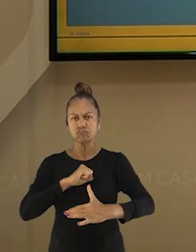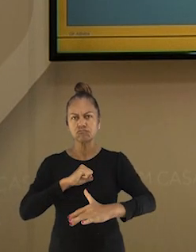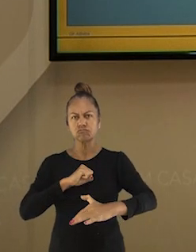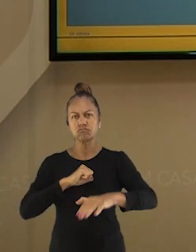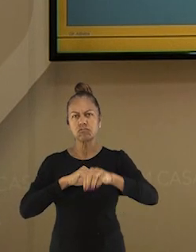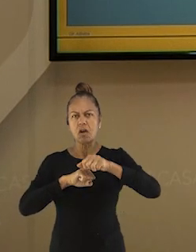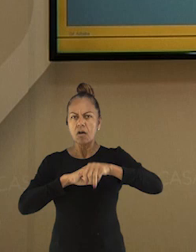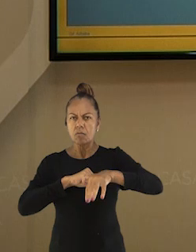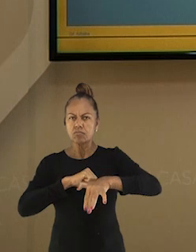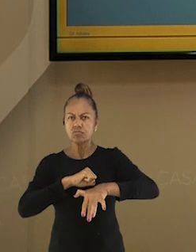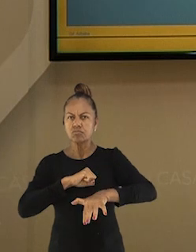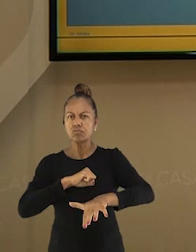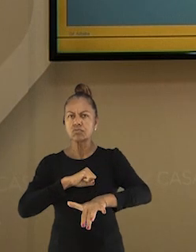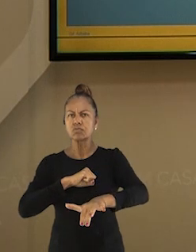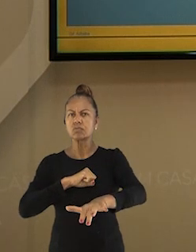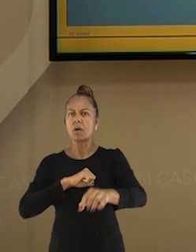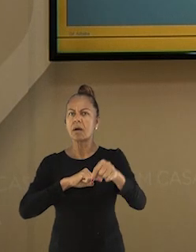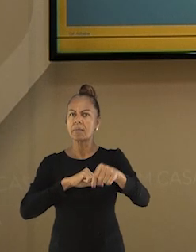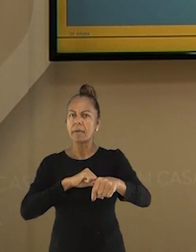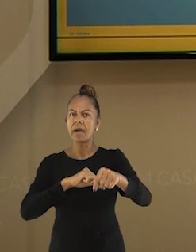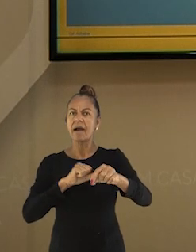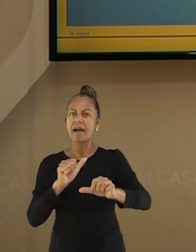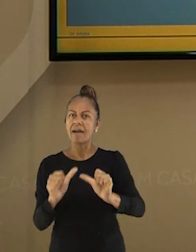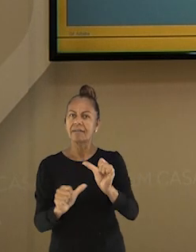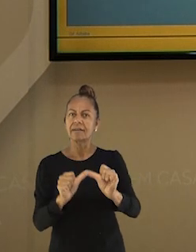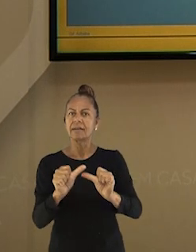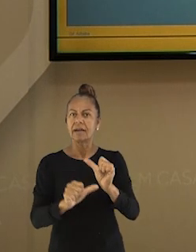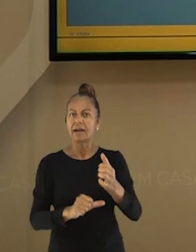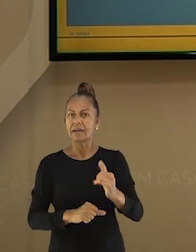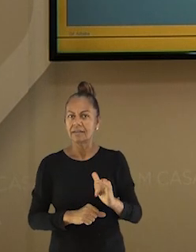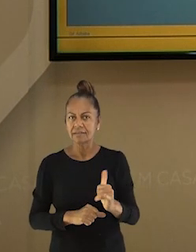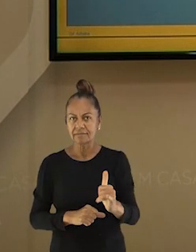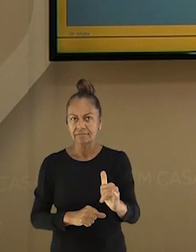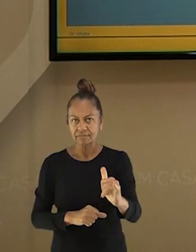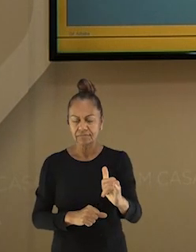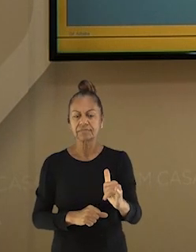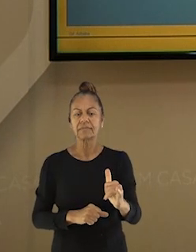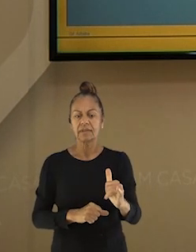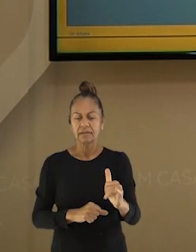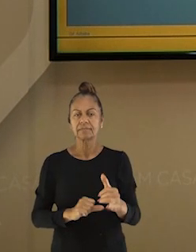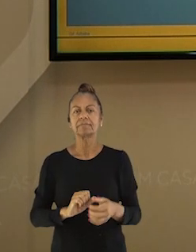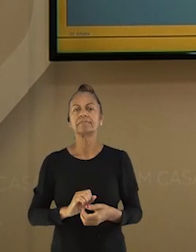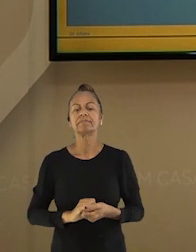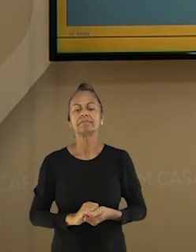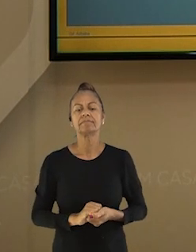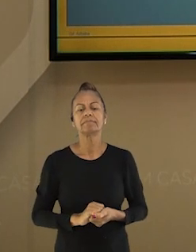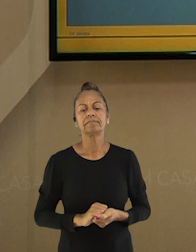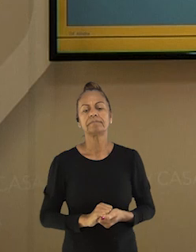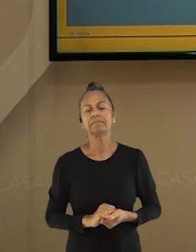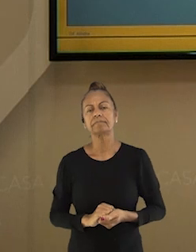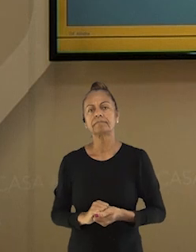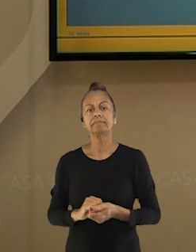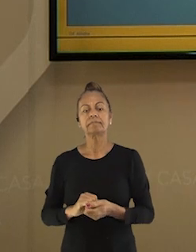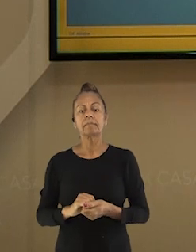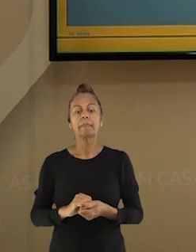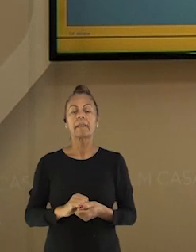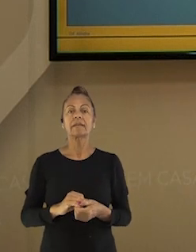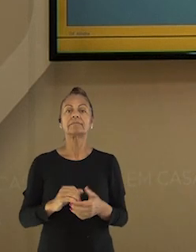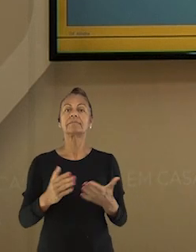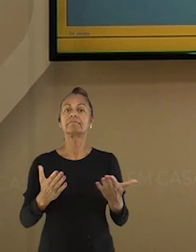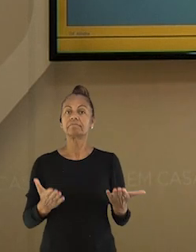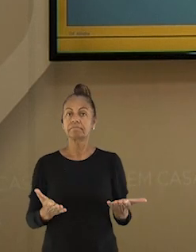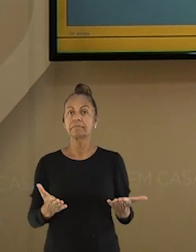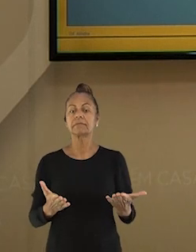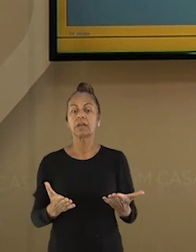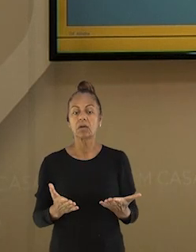instalação que utiliza a água como recurso básico para fornecer a força necessária para o funcionamento